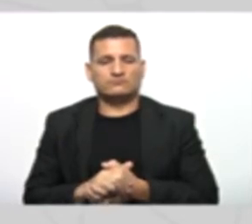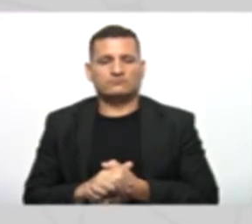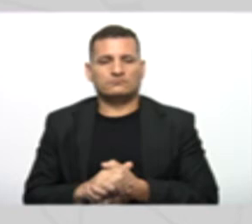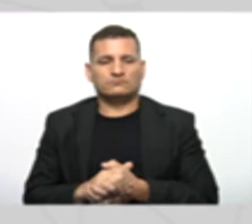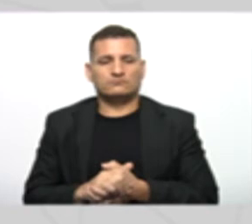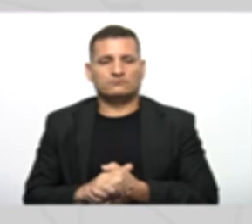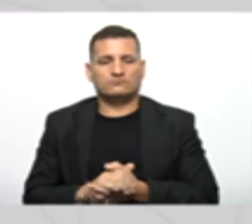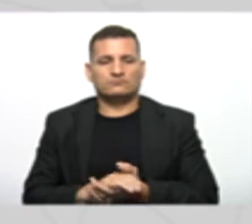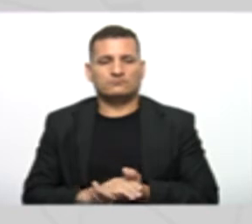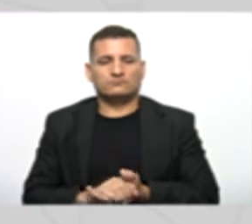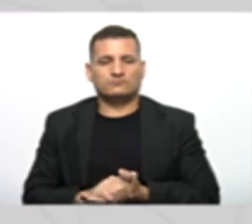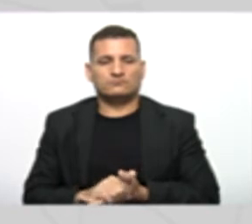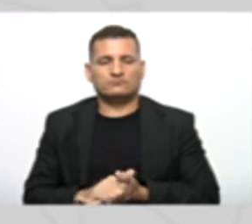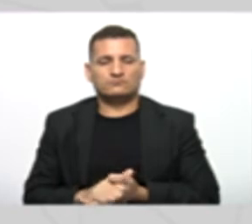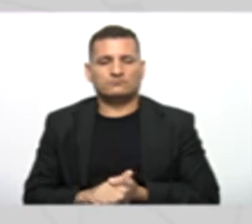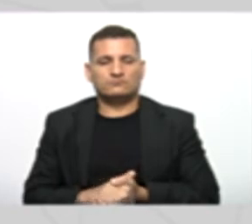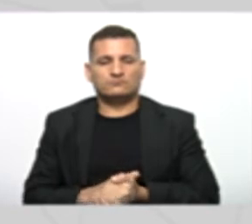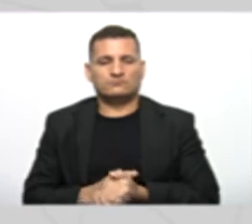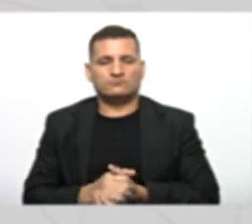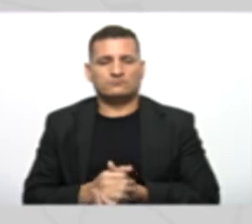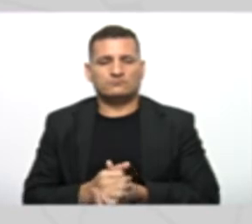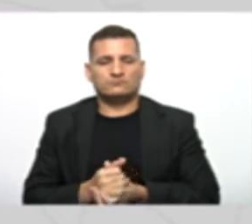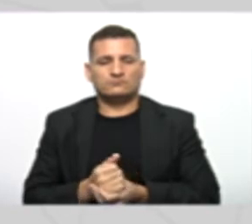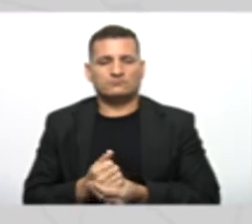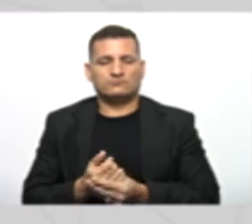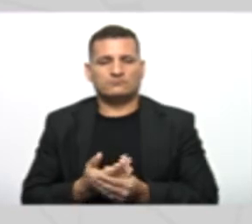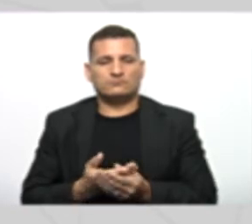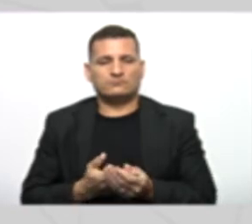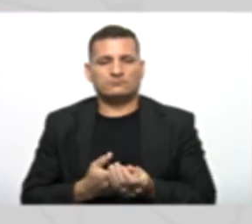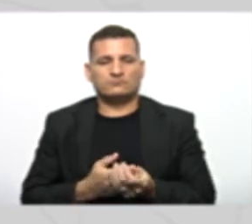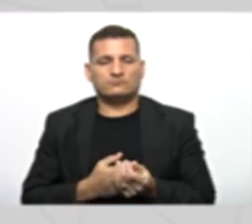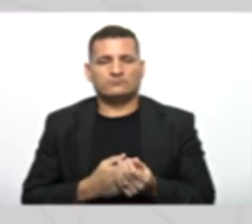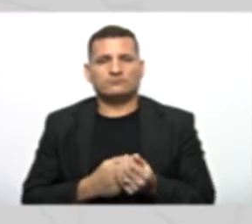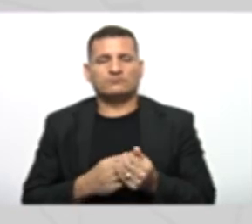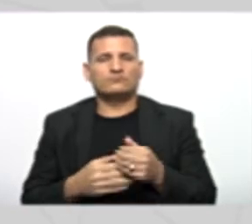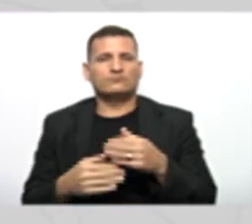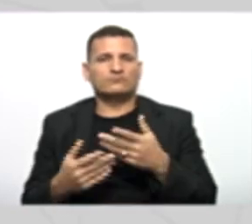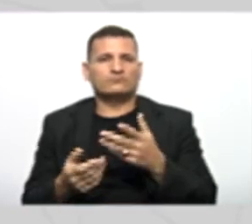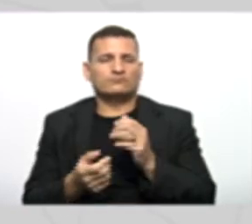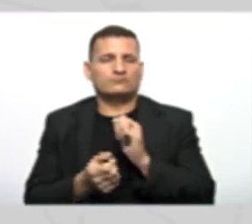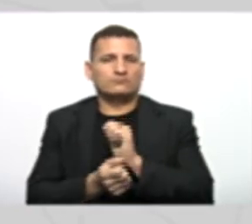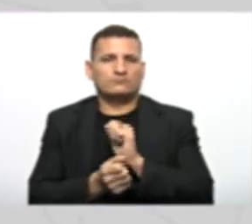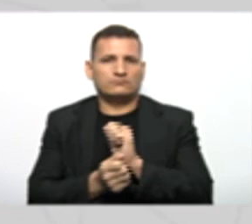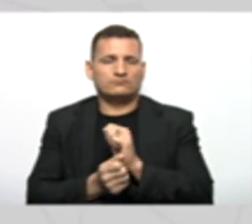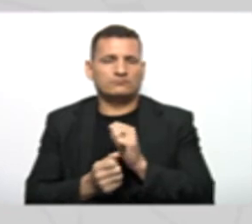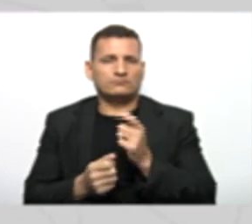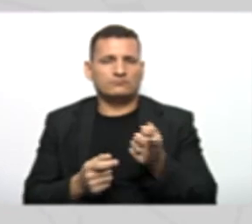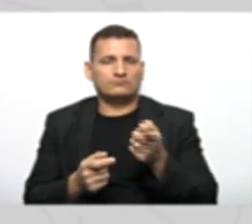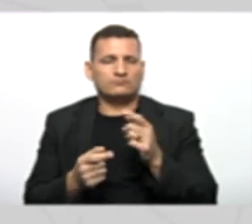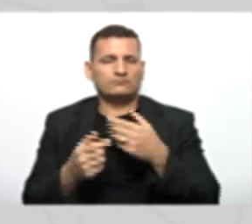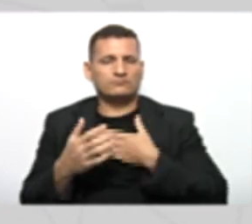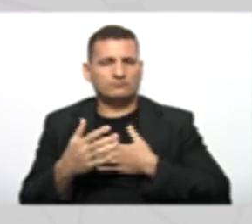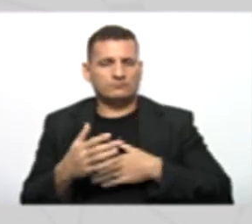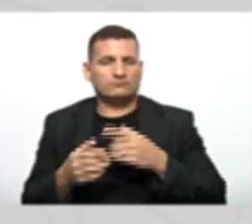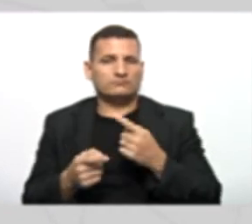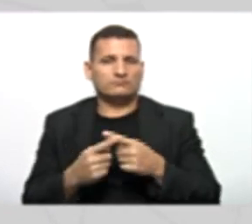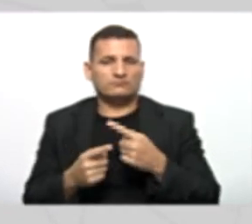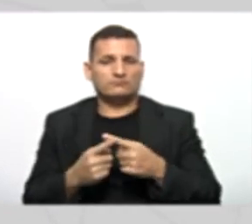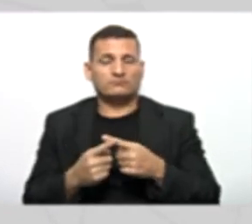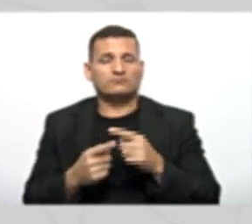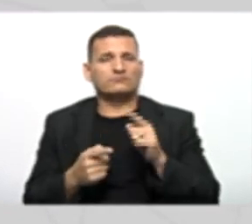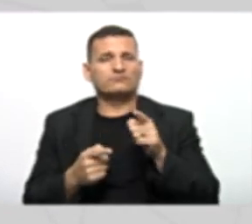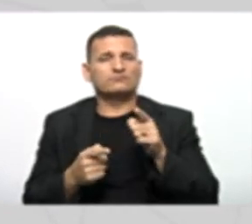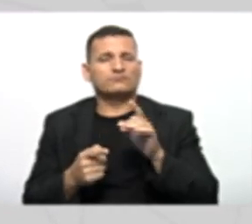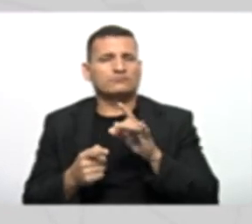Tá ok Pessoal Eu espero que esteja tranquilo Até aqui Por que? Até agora Nós só